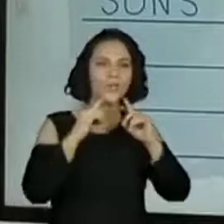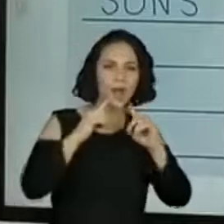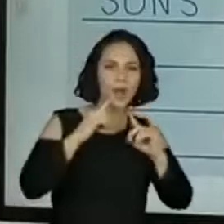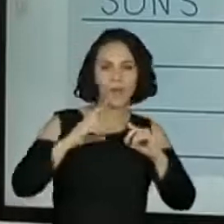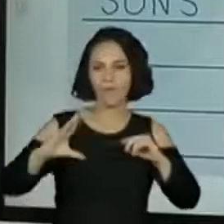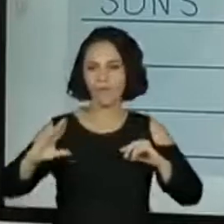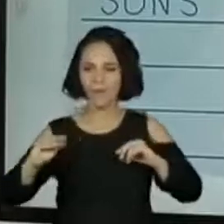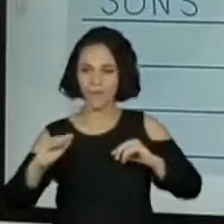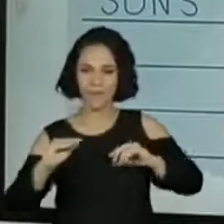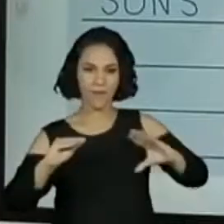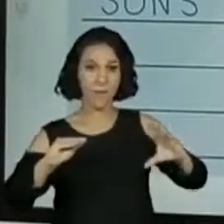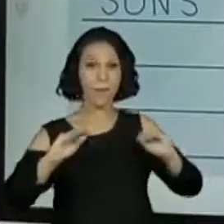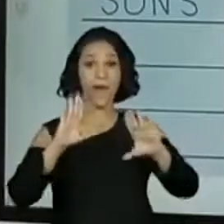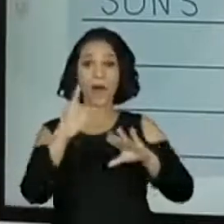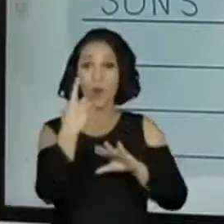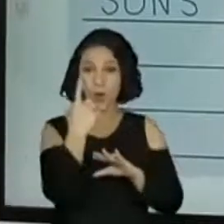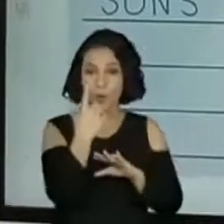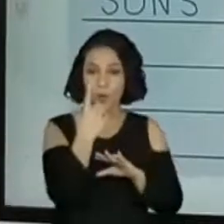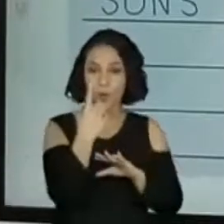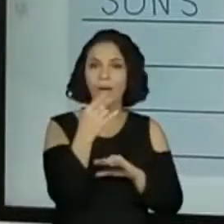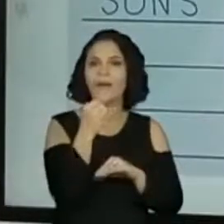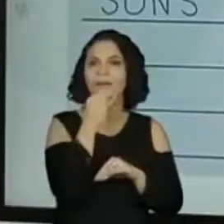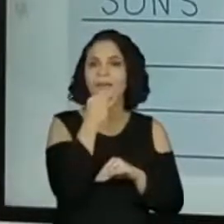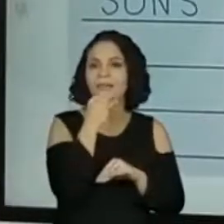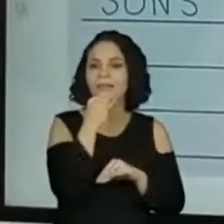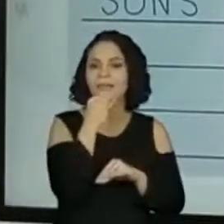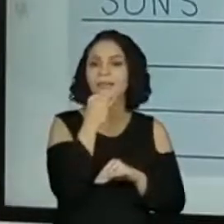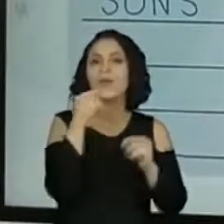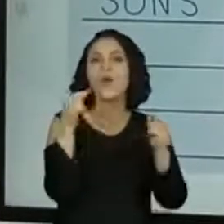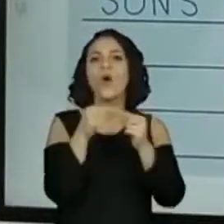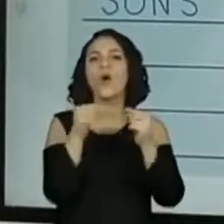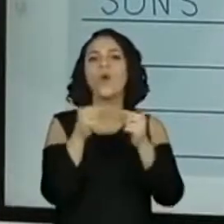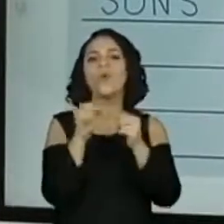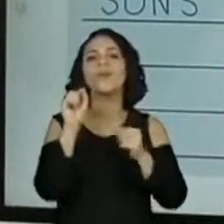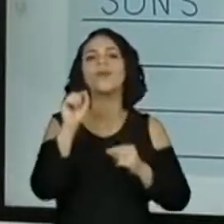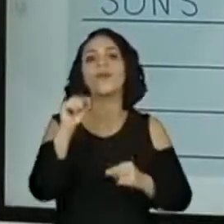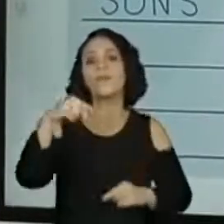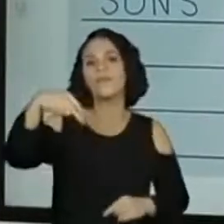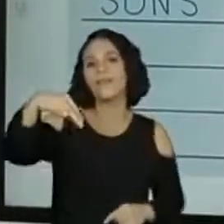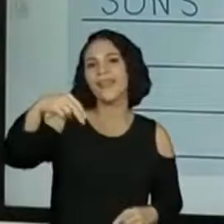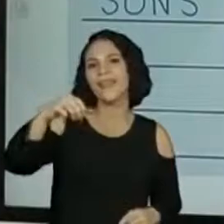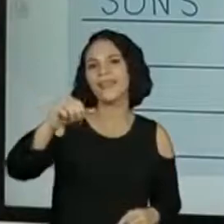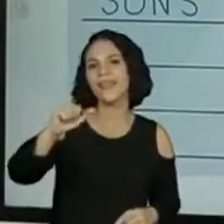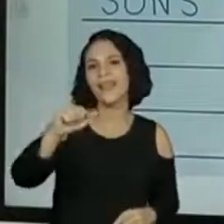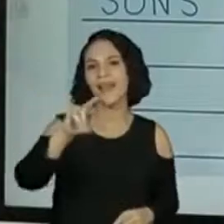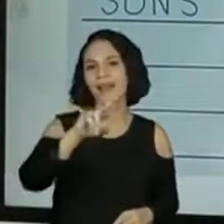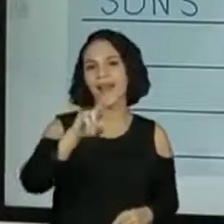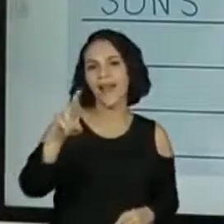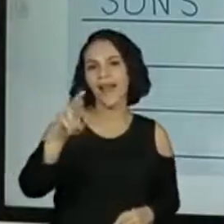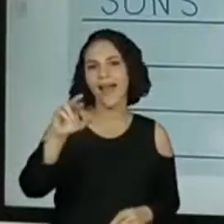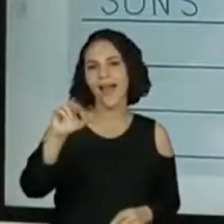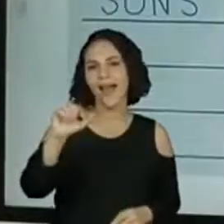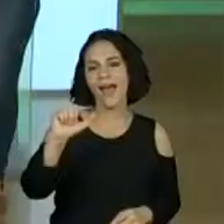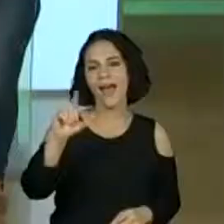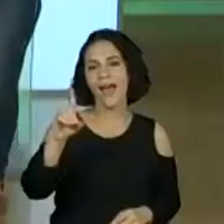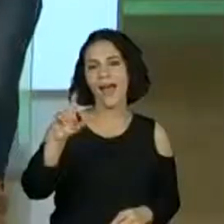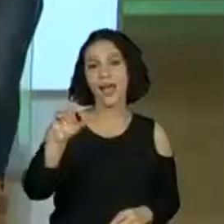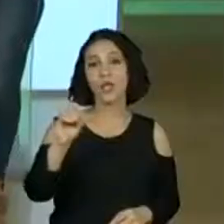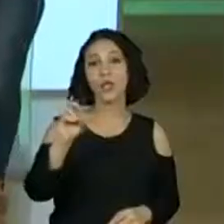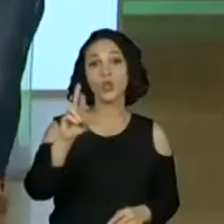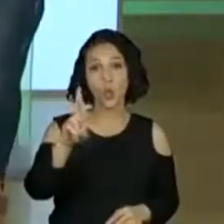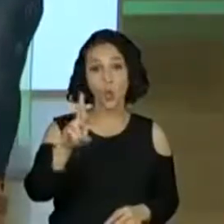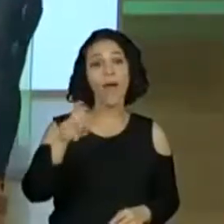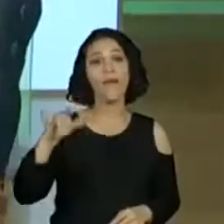um tipo de balão que indica a narração, a figura do narrador. É verdade. Quando é o